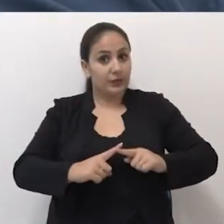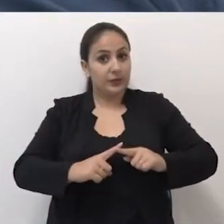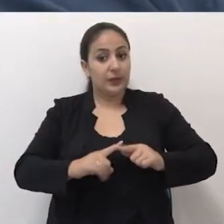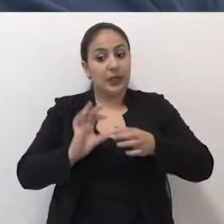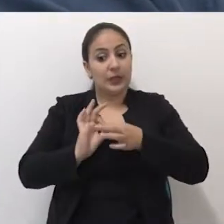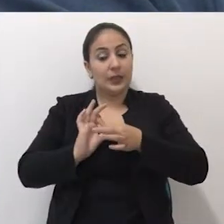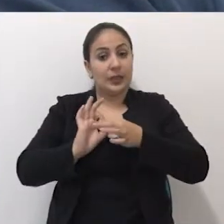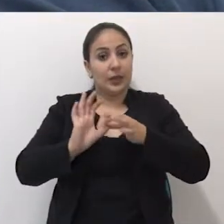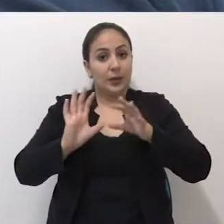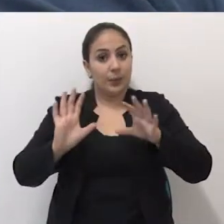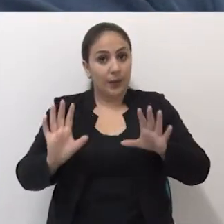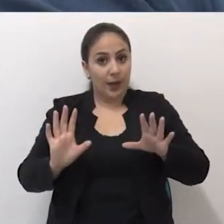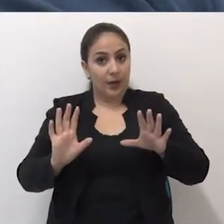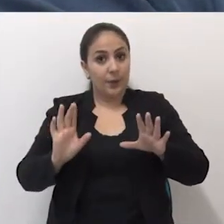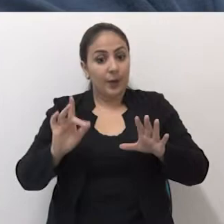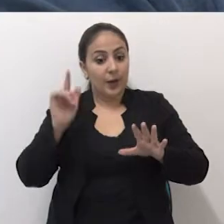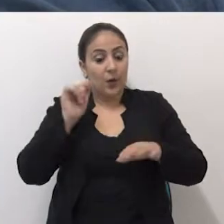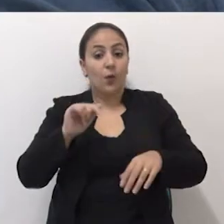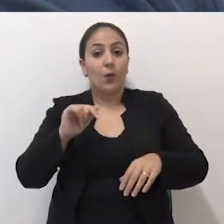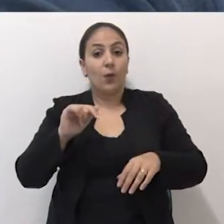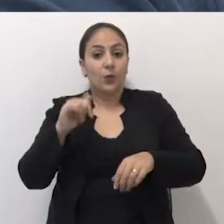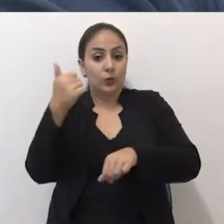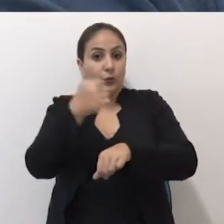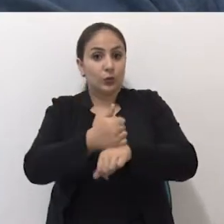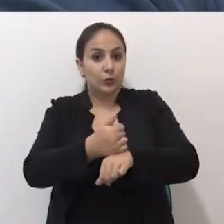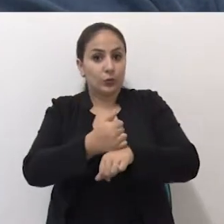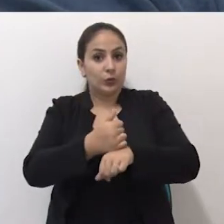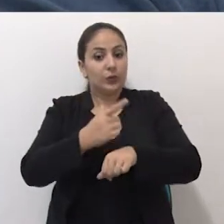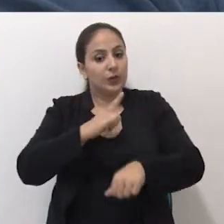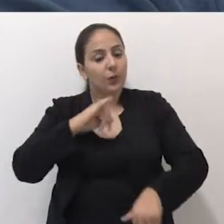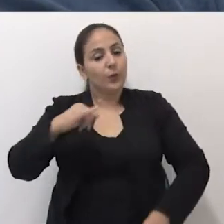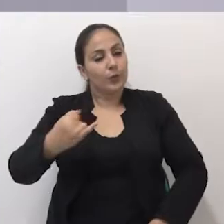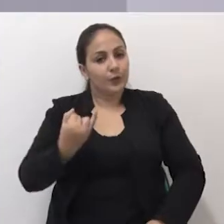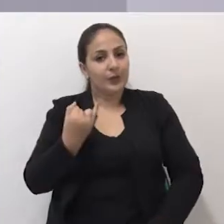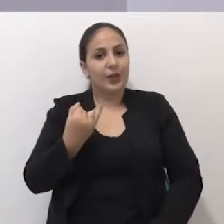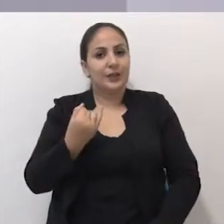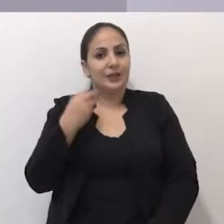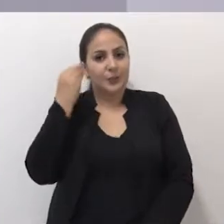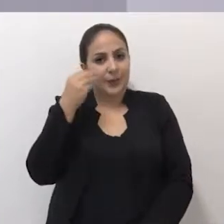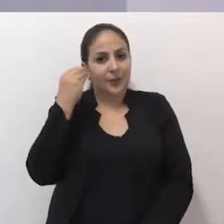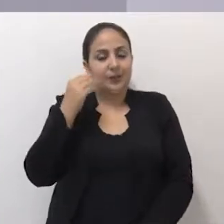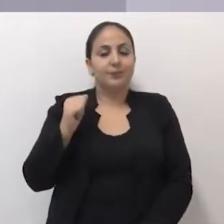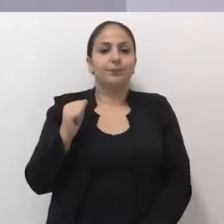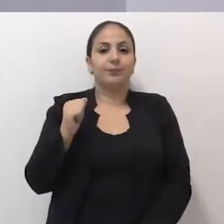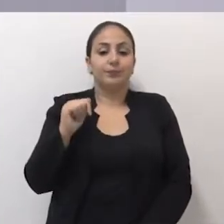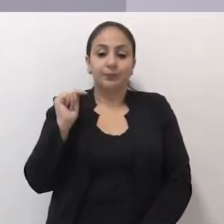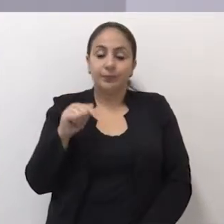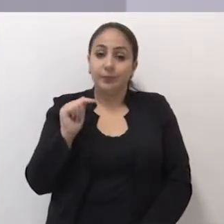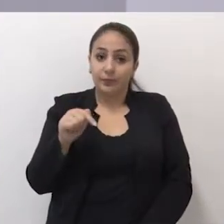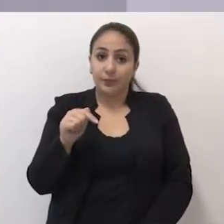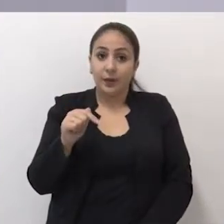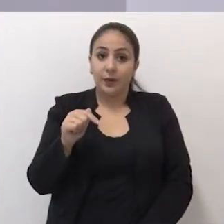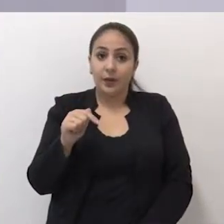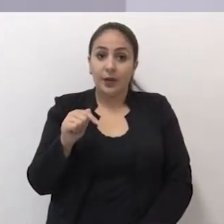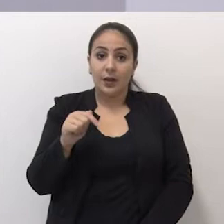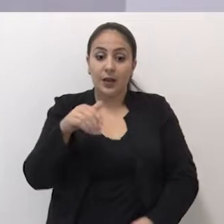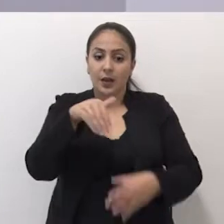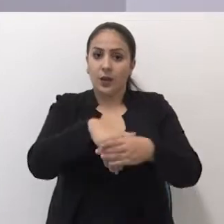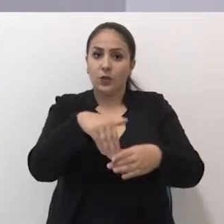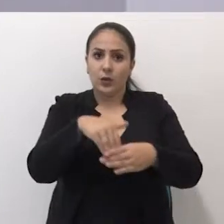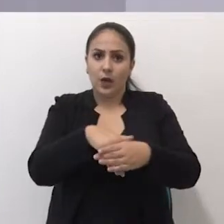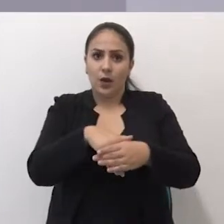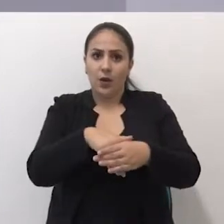que ele deixa o cargo para dar oportunidade aos colegas de partido. Num processo eleitoral proporcional,